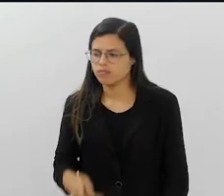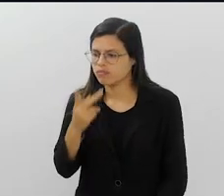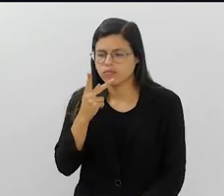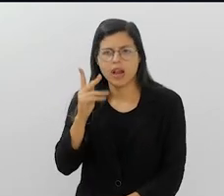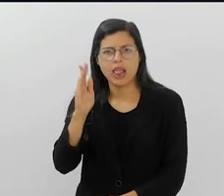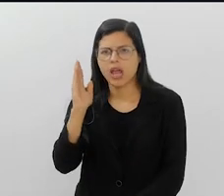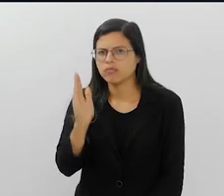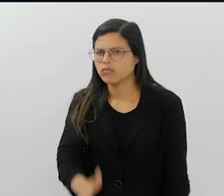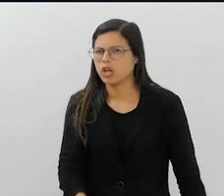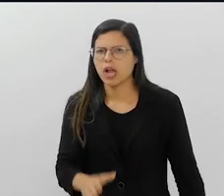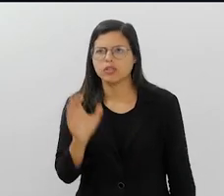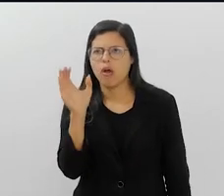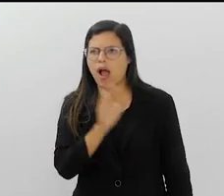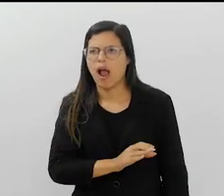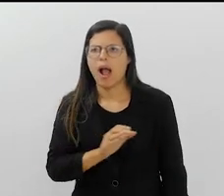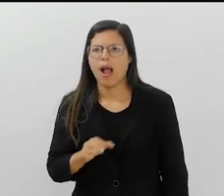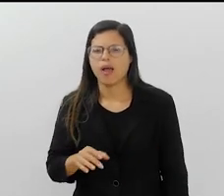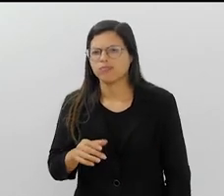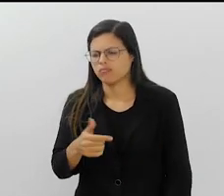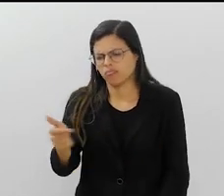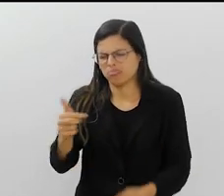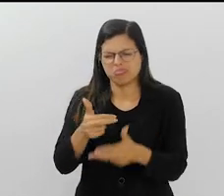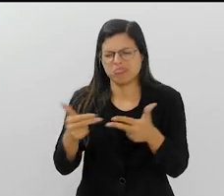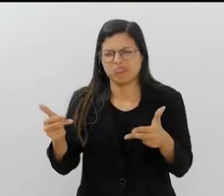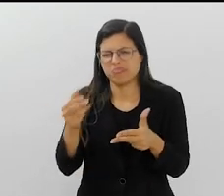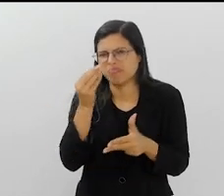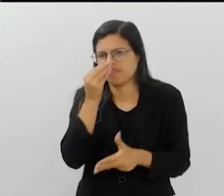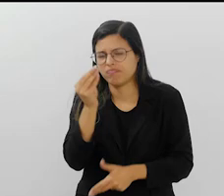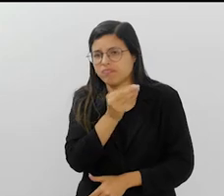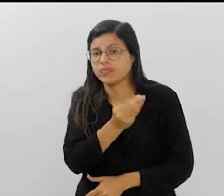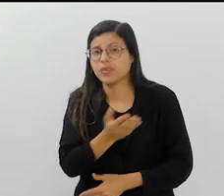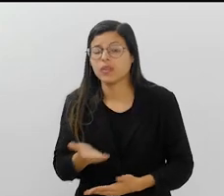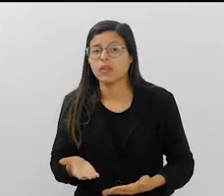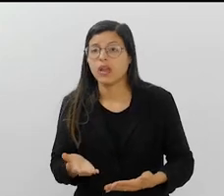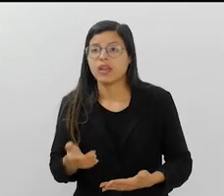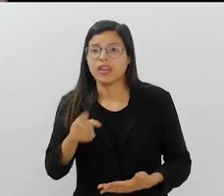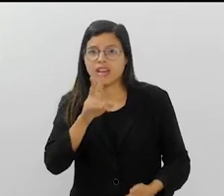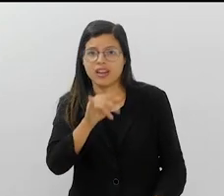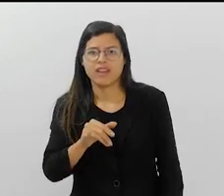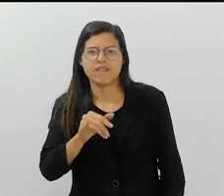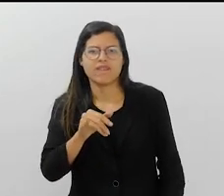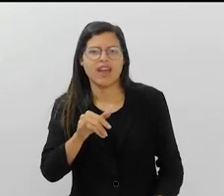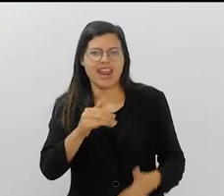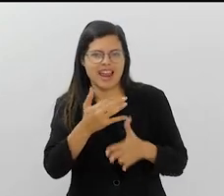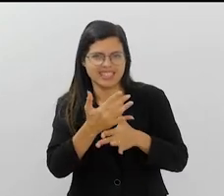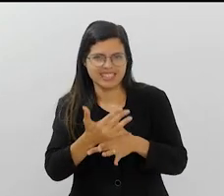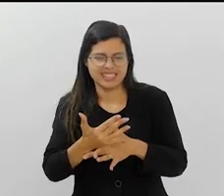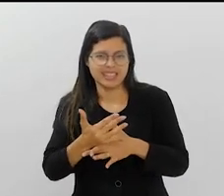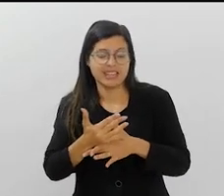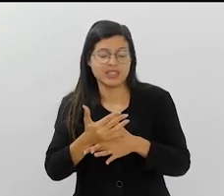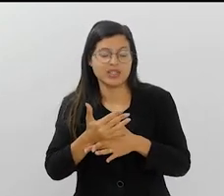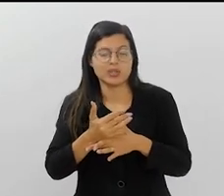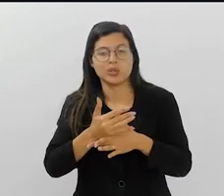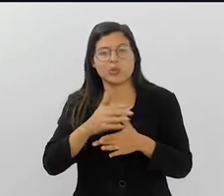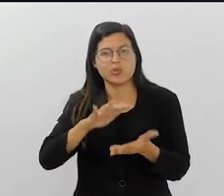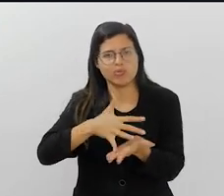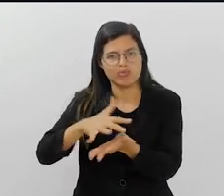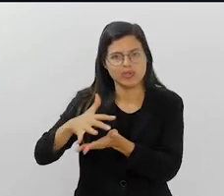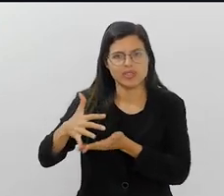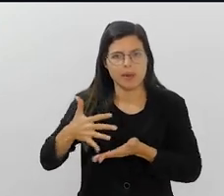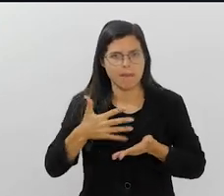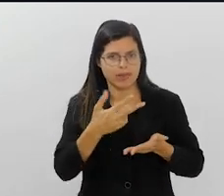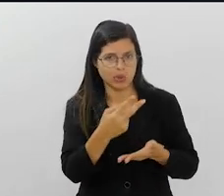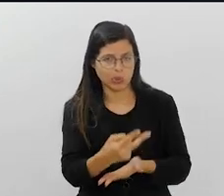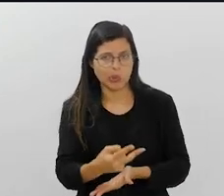Eu só estava preocupado em falar isso com ele. O resto, nem prestei atenção no que ele falou, porque não me importa. E ele vai batizar a cidade do Samba 2, onde serão os